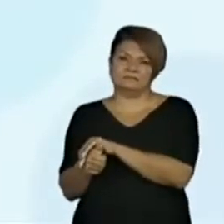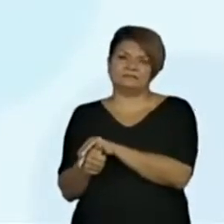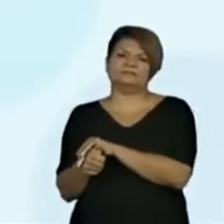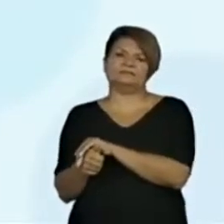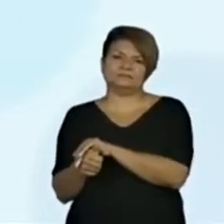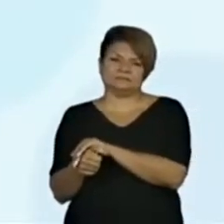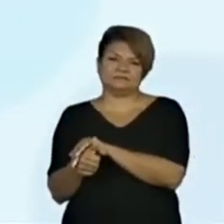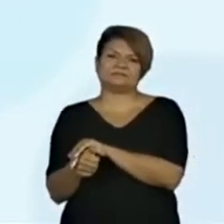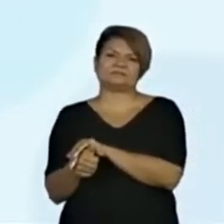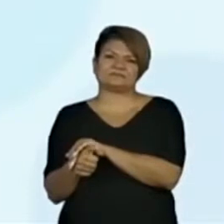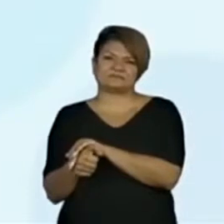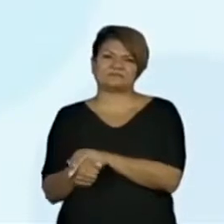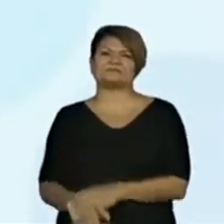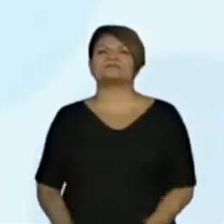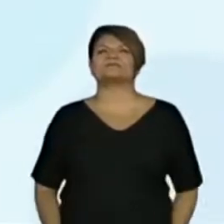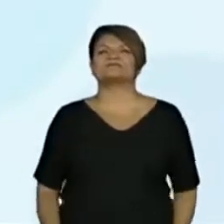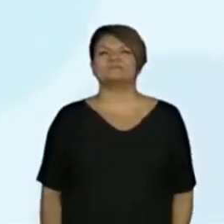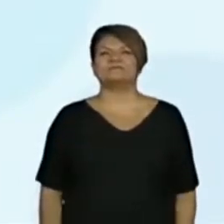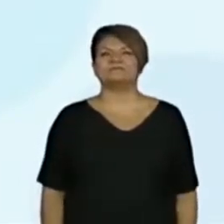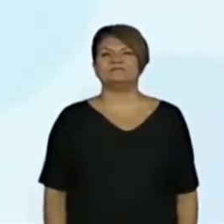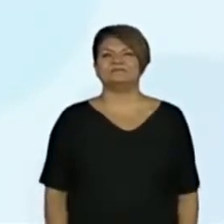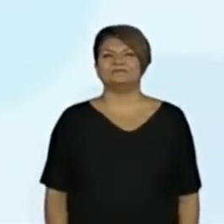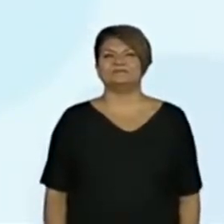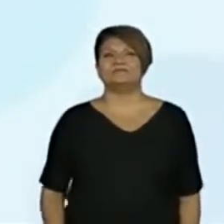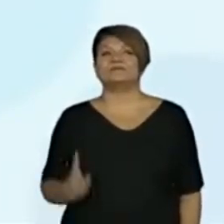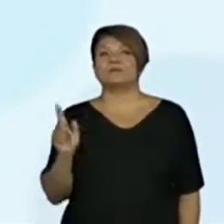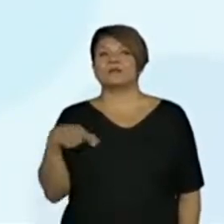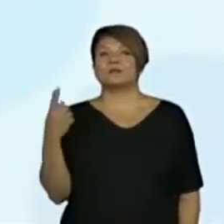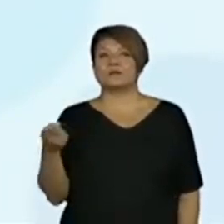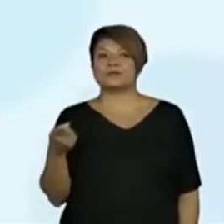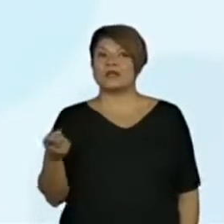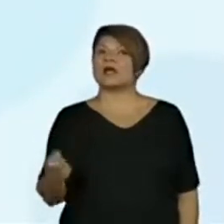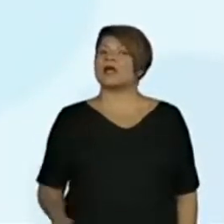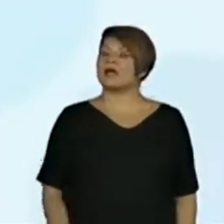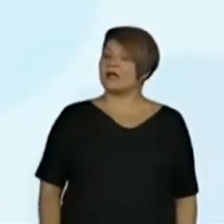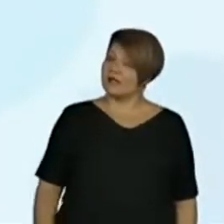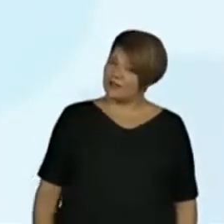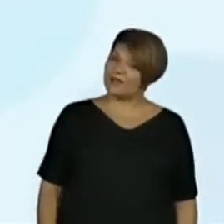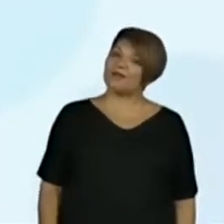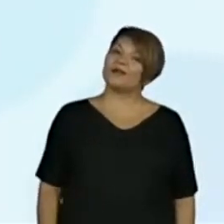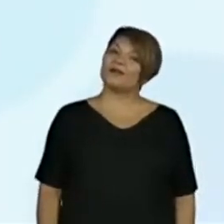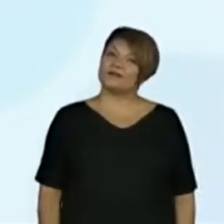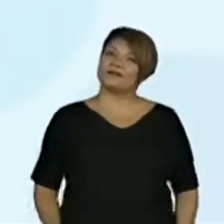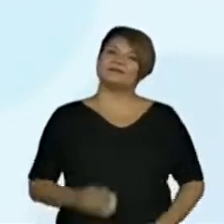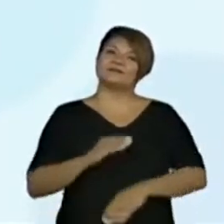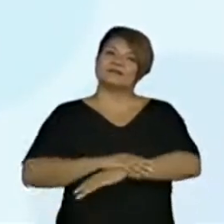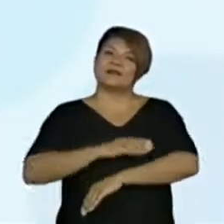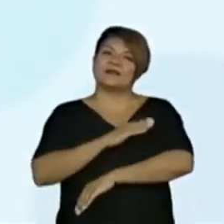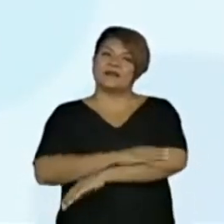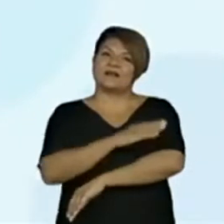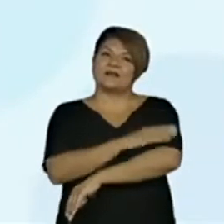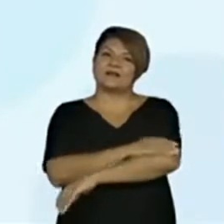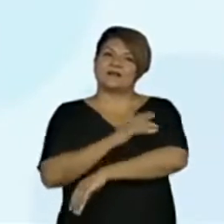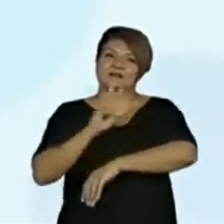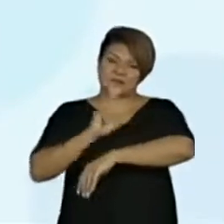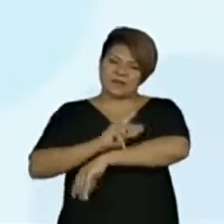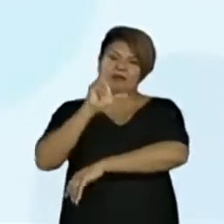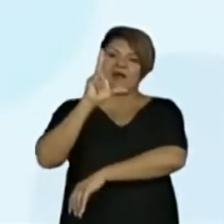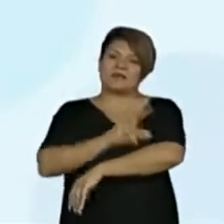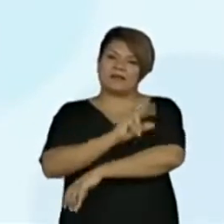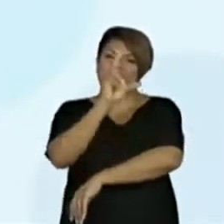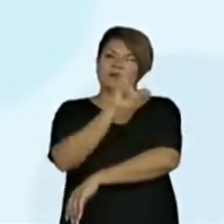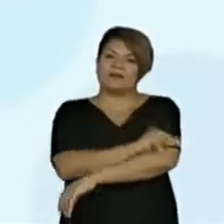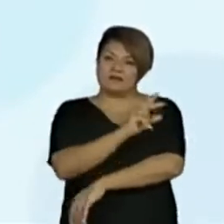tartarugas? Em seguida, vamos ver o que mais? Olha só. Entra rã, entra